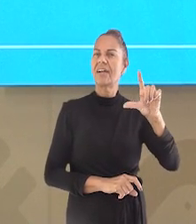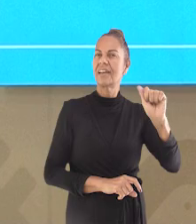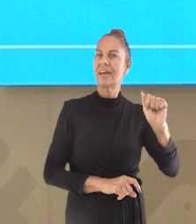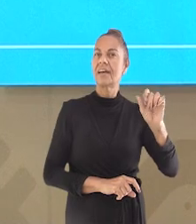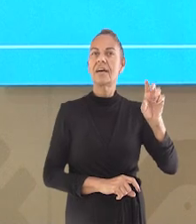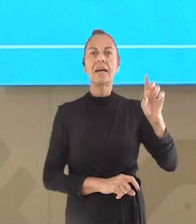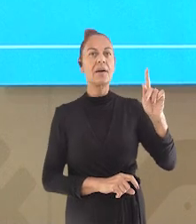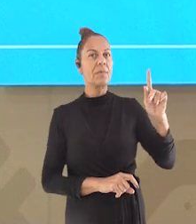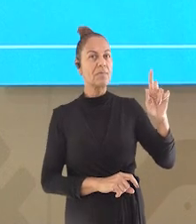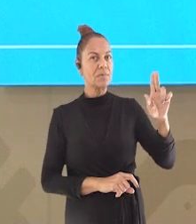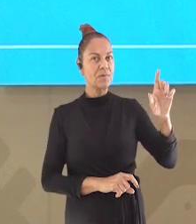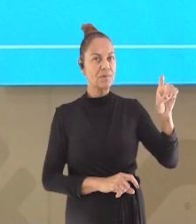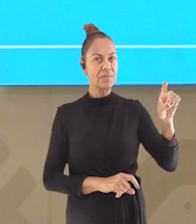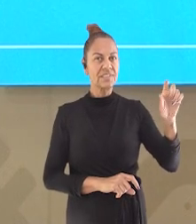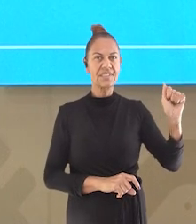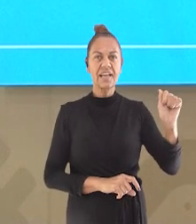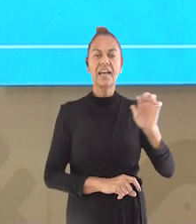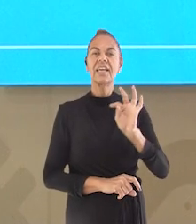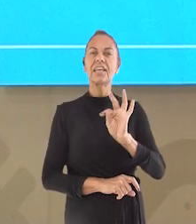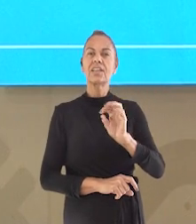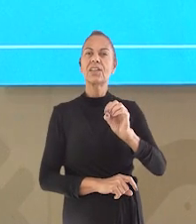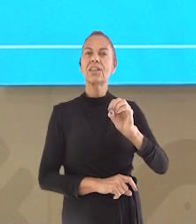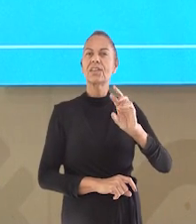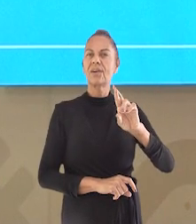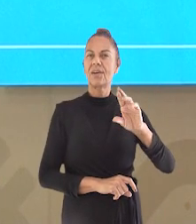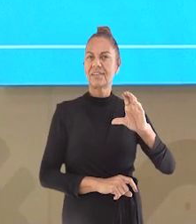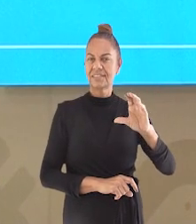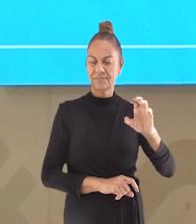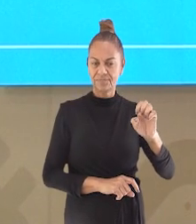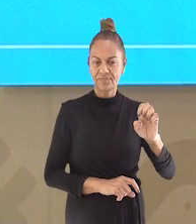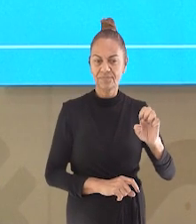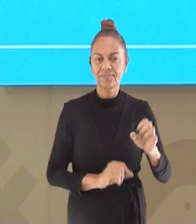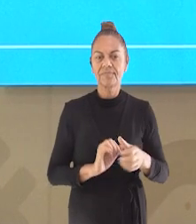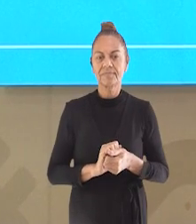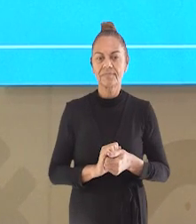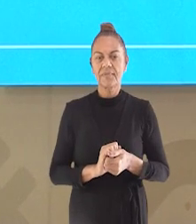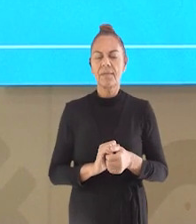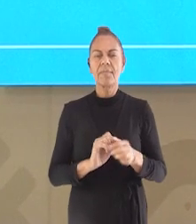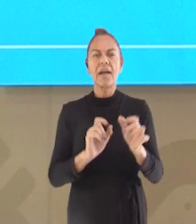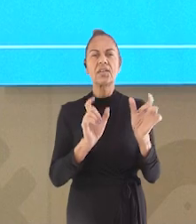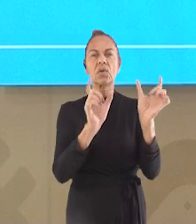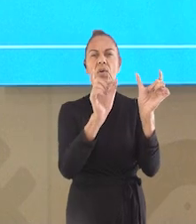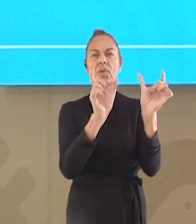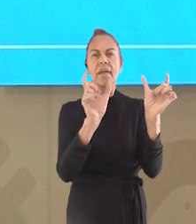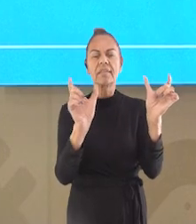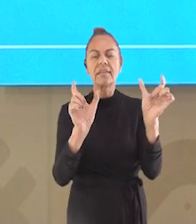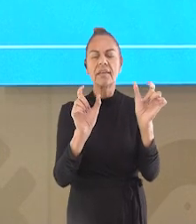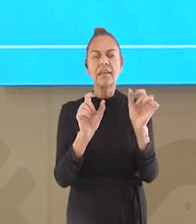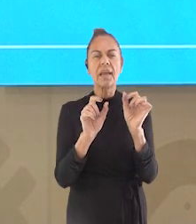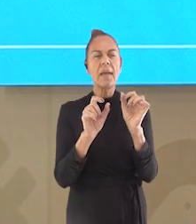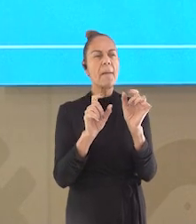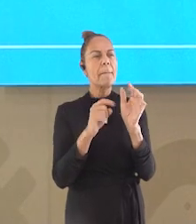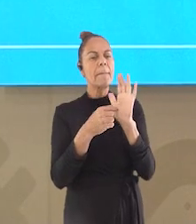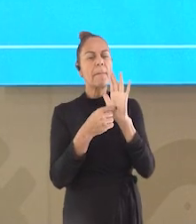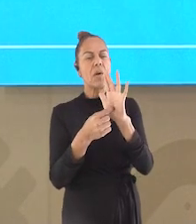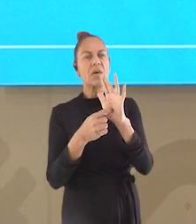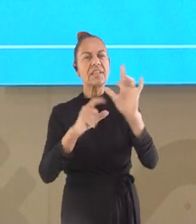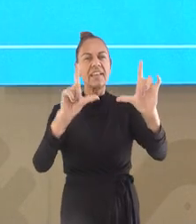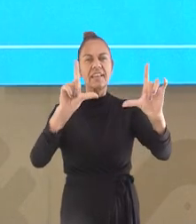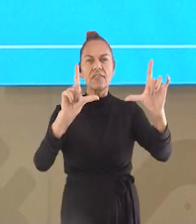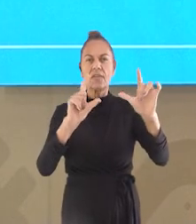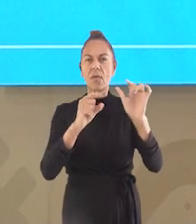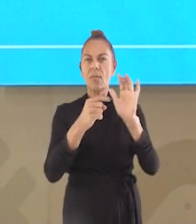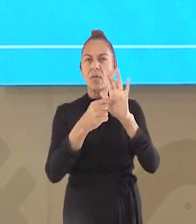torce. Agora perceba que no segundo quadrinho aparecem alguns pontos pretos na imagem.